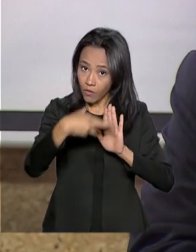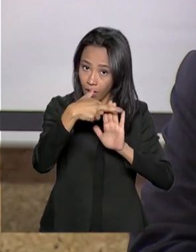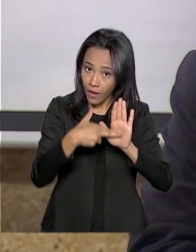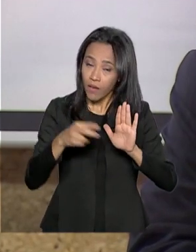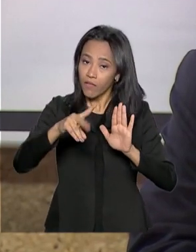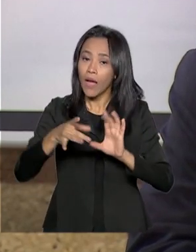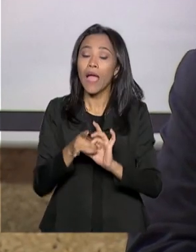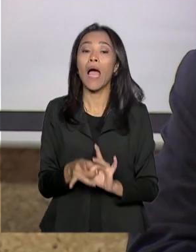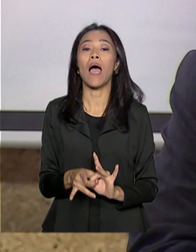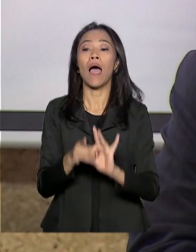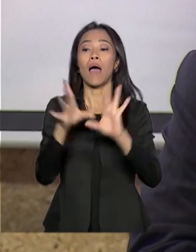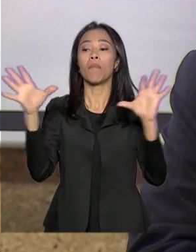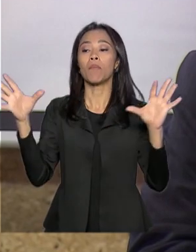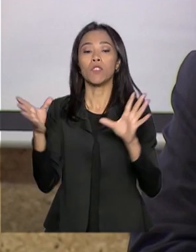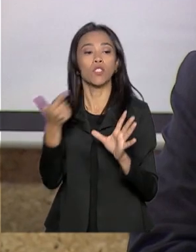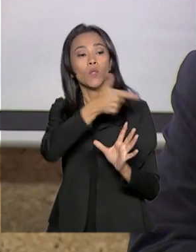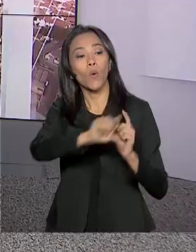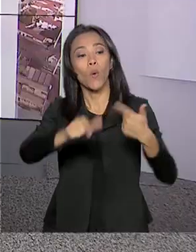novos atores.